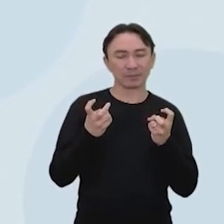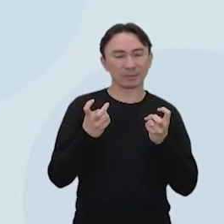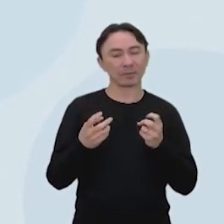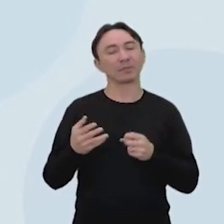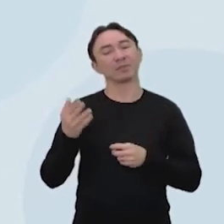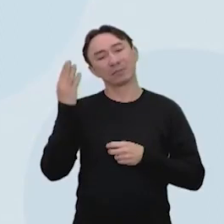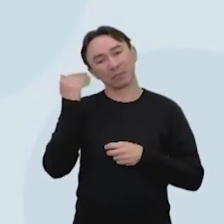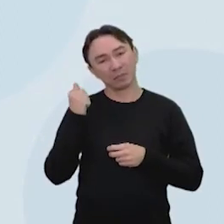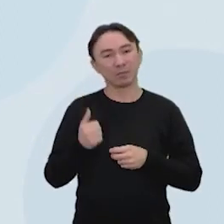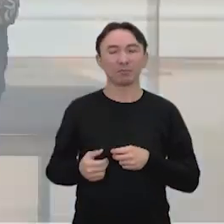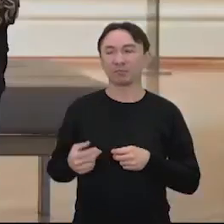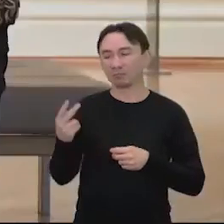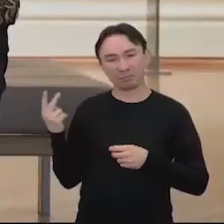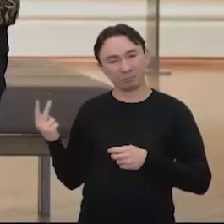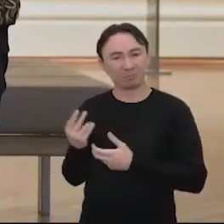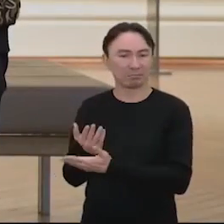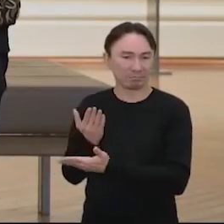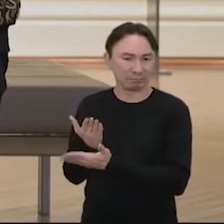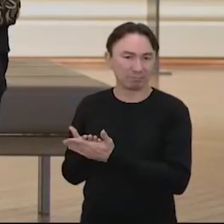a gente já estudou o Van Eyck.